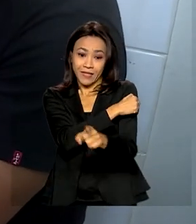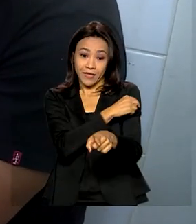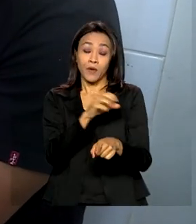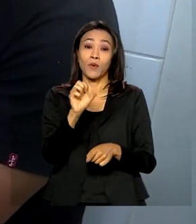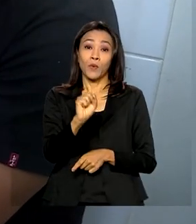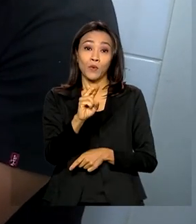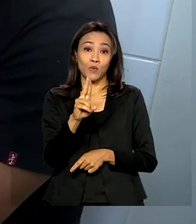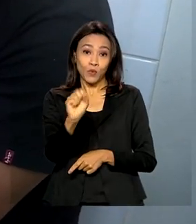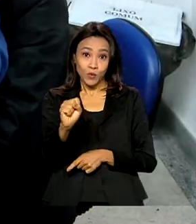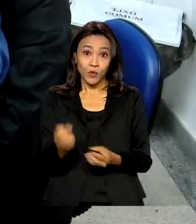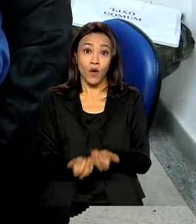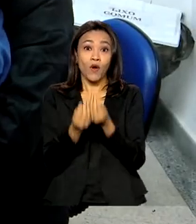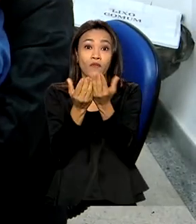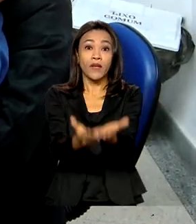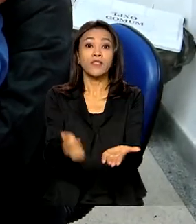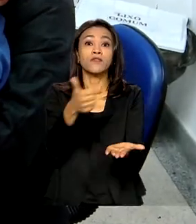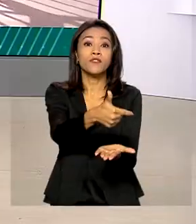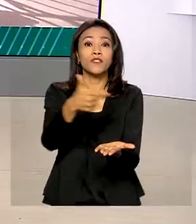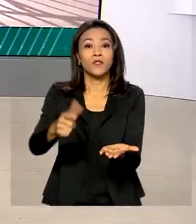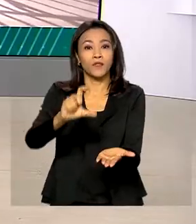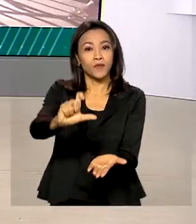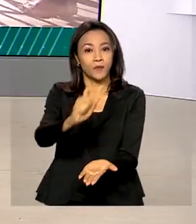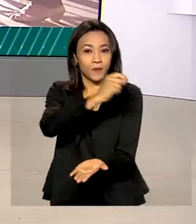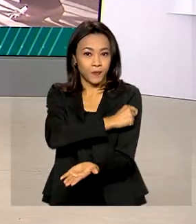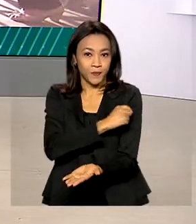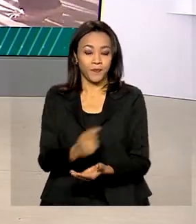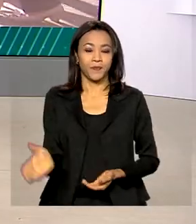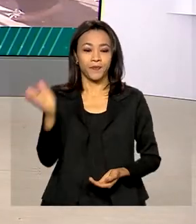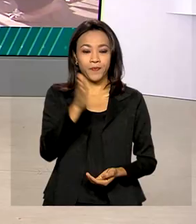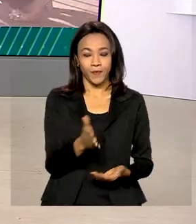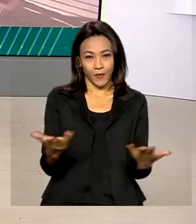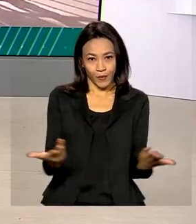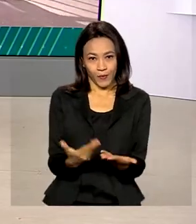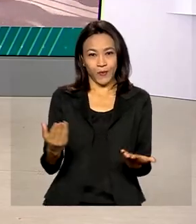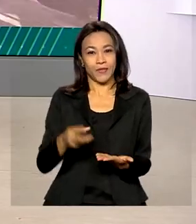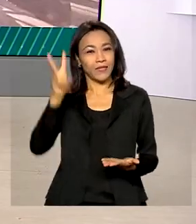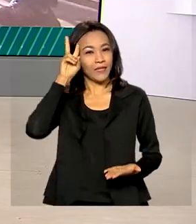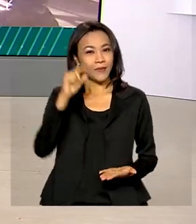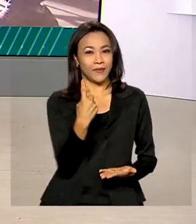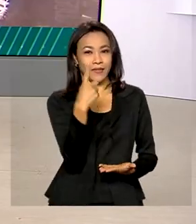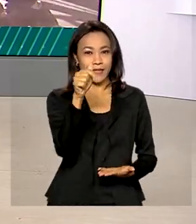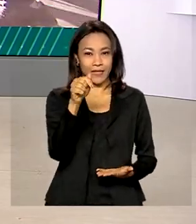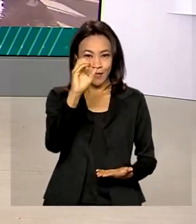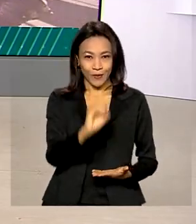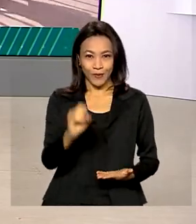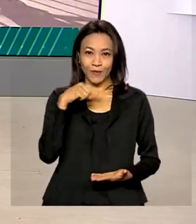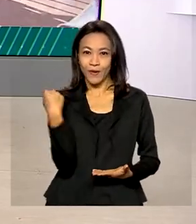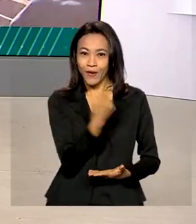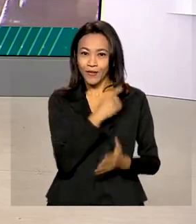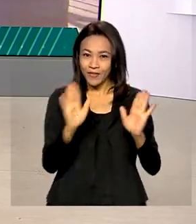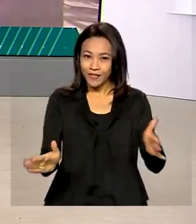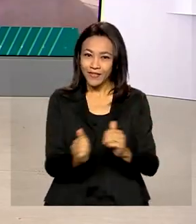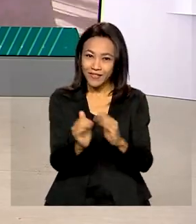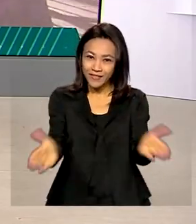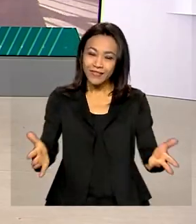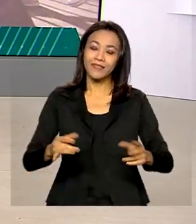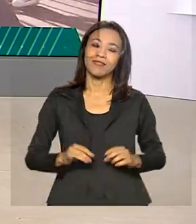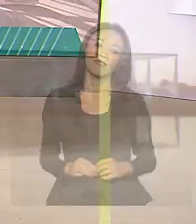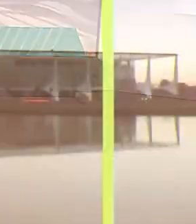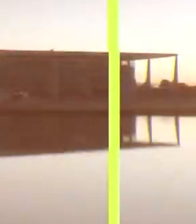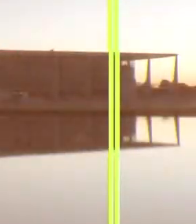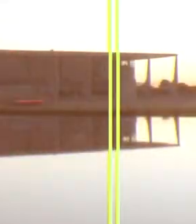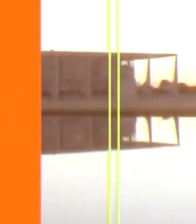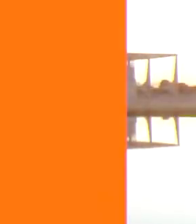22 imunizantes. Segunda-feira, 17 de outubro, o Brasil em Dia já está no ar.